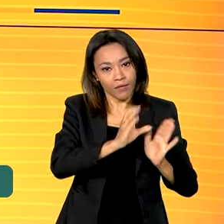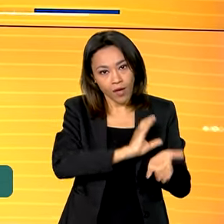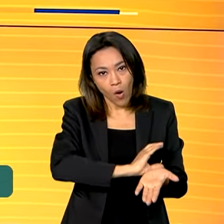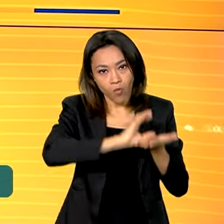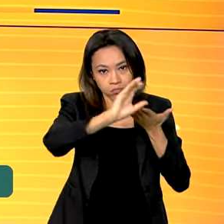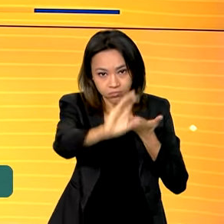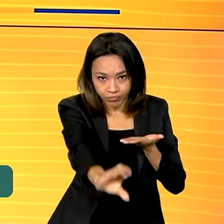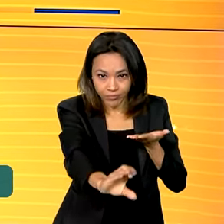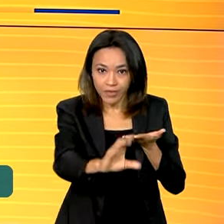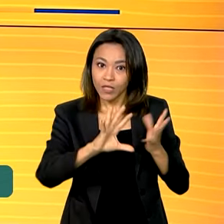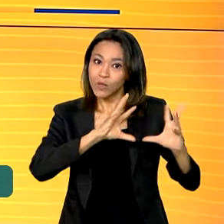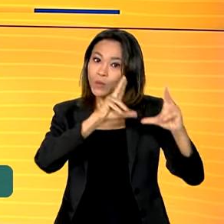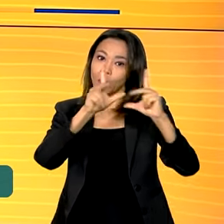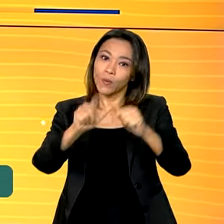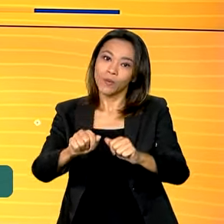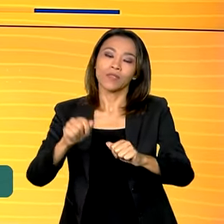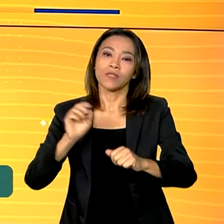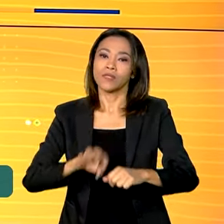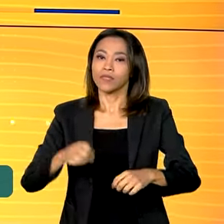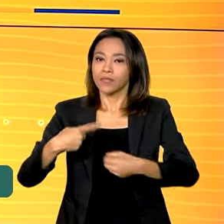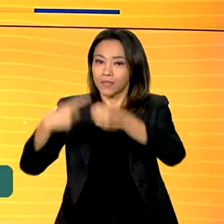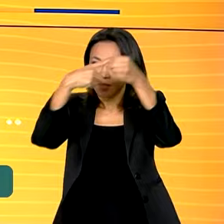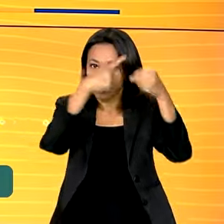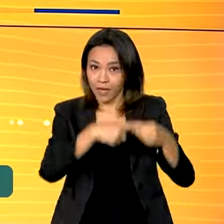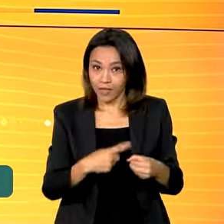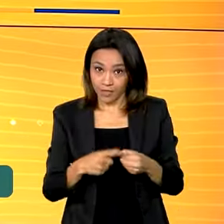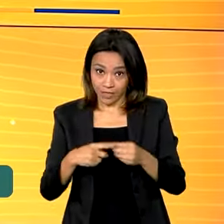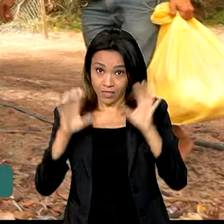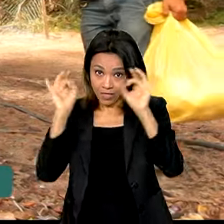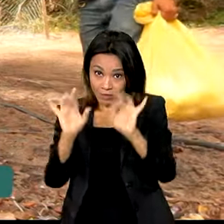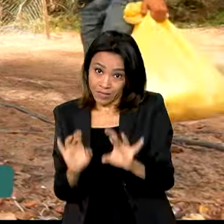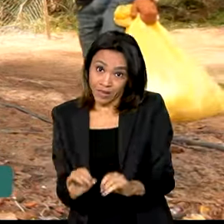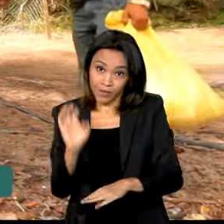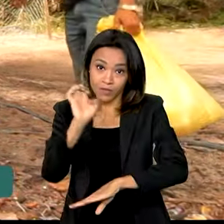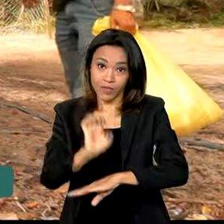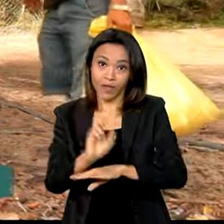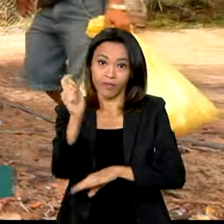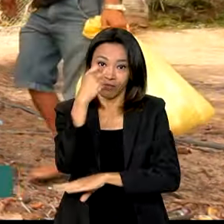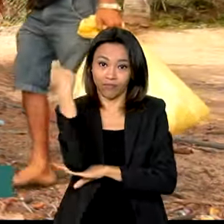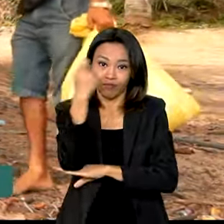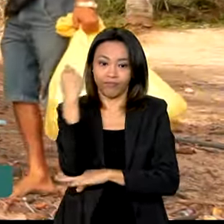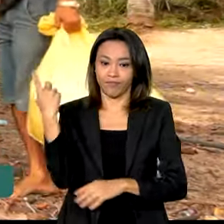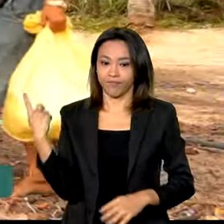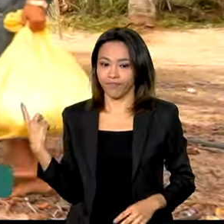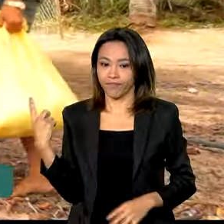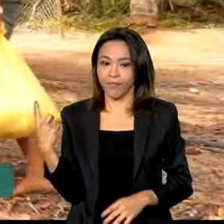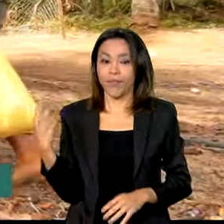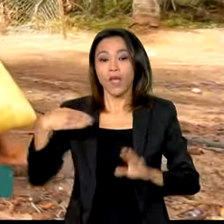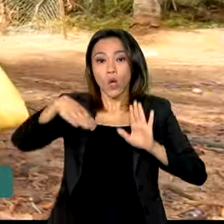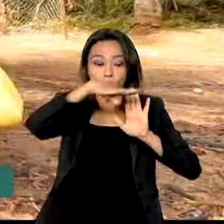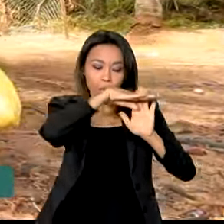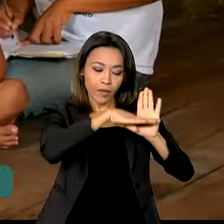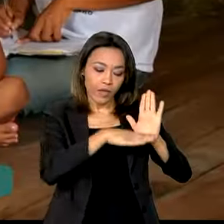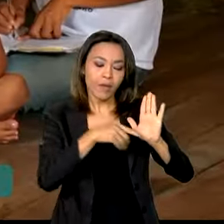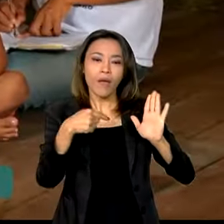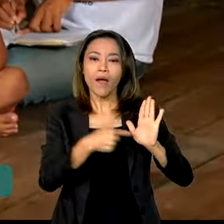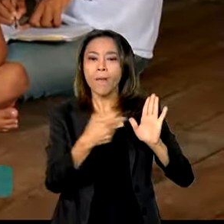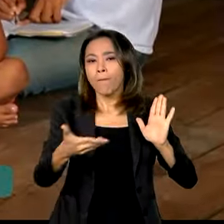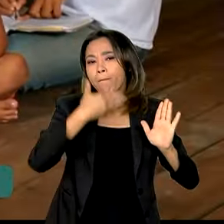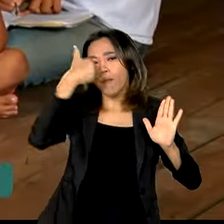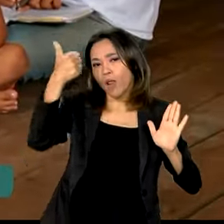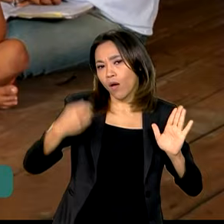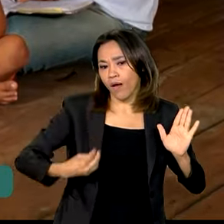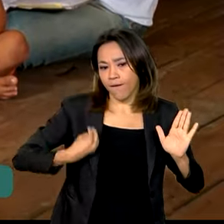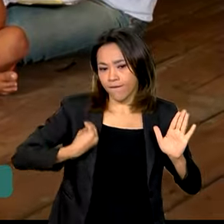cidades. O Rio Grande do Sul vai receber tratamento especial. O programa que pretende melhorar a vida dos